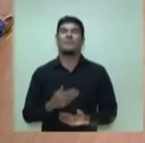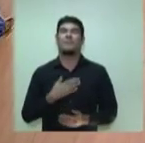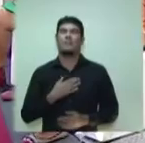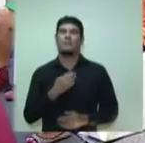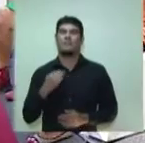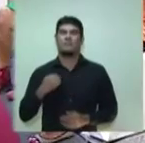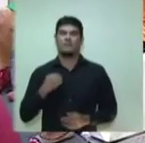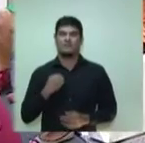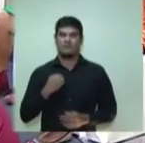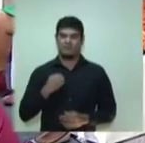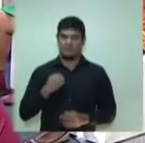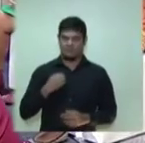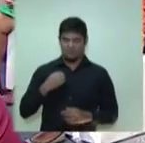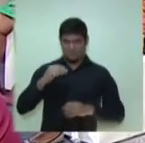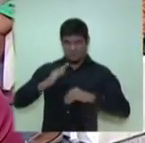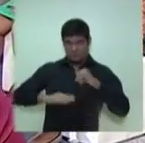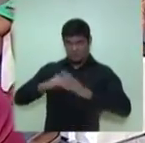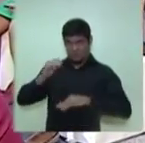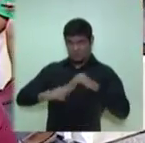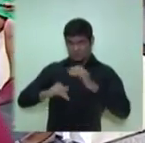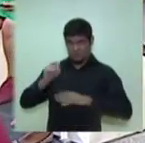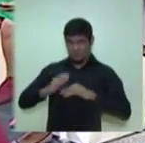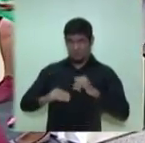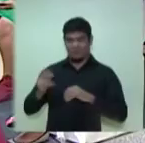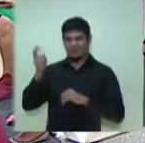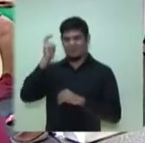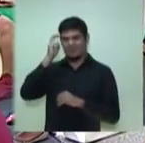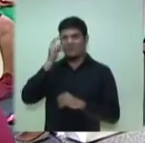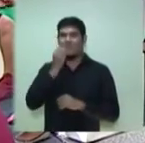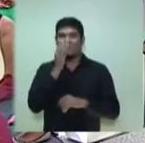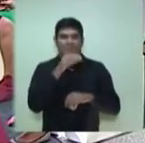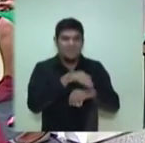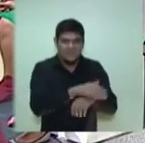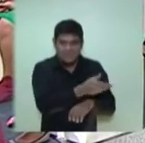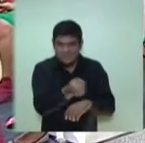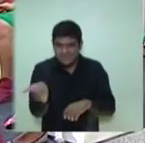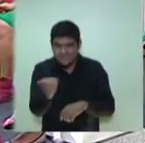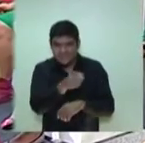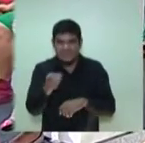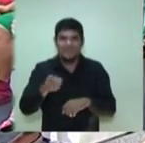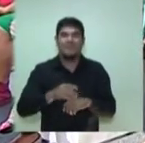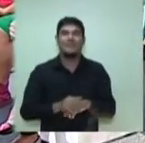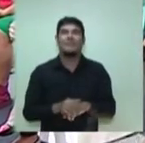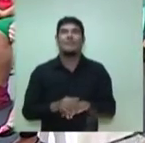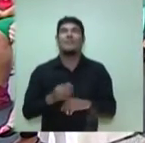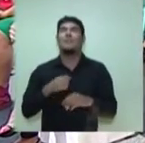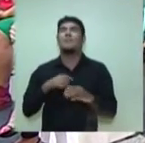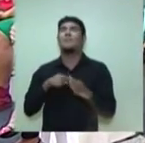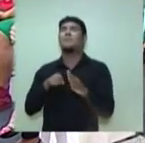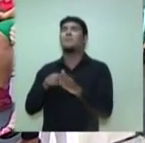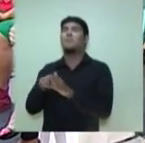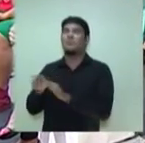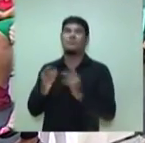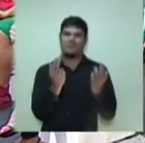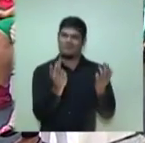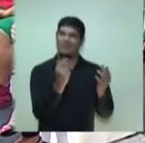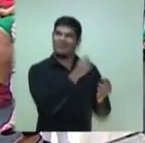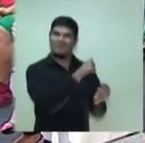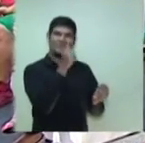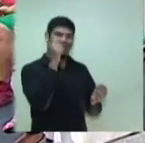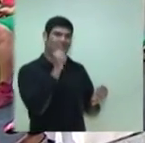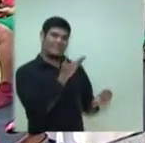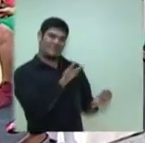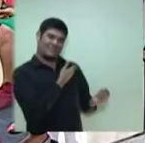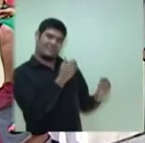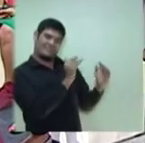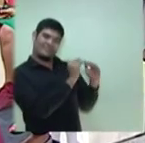Sou Zé Odissouza, sou produtor cultural. Boa noite aos candidatos, boa noite a todos. A minha pergunta vai no mesmo viés da minha parceira ali, que é a